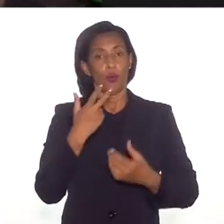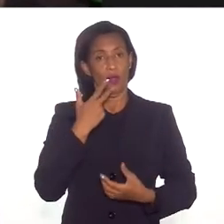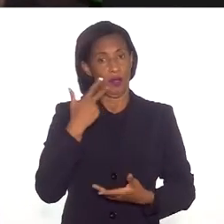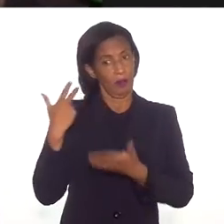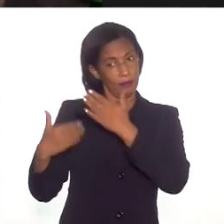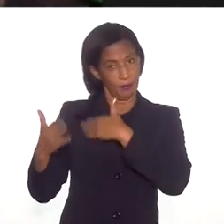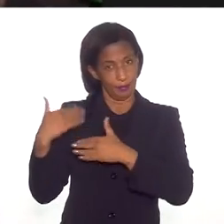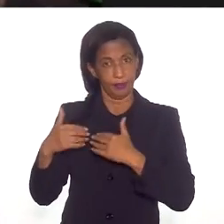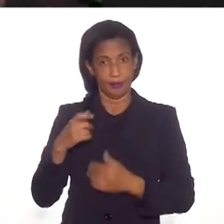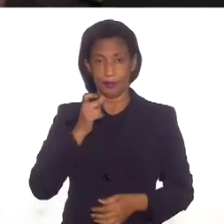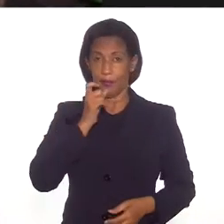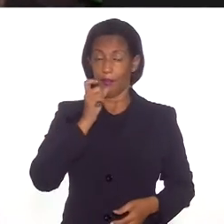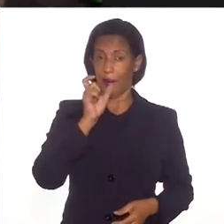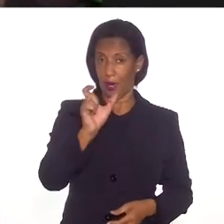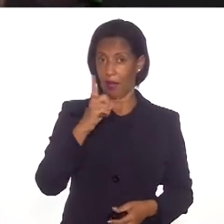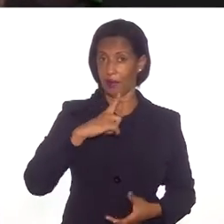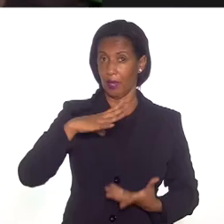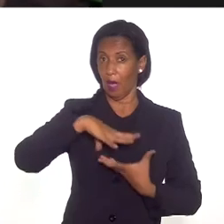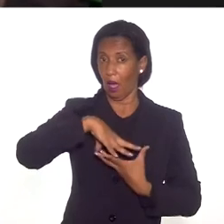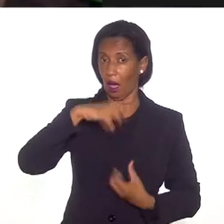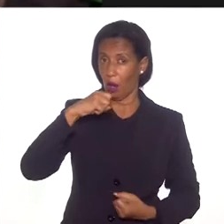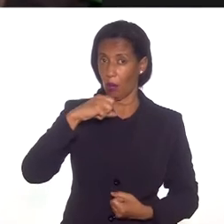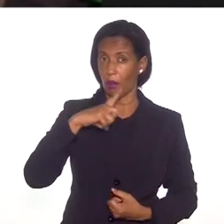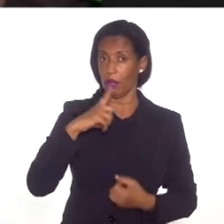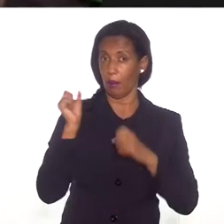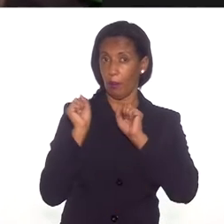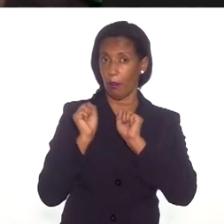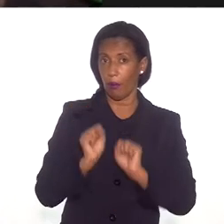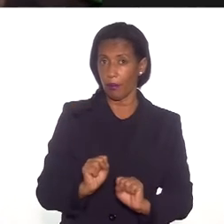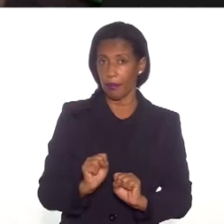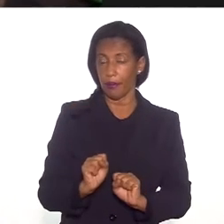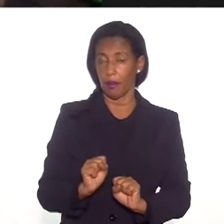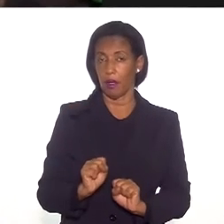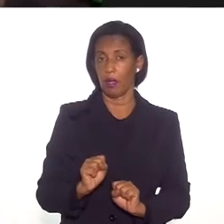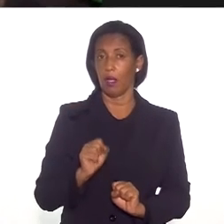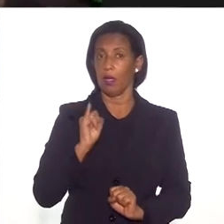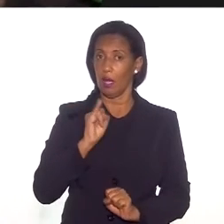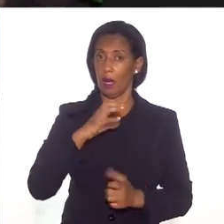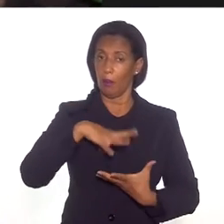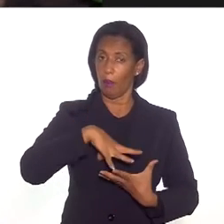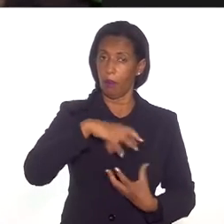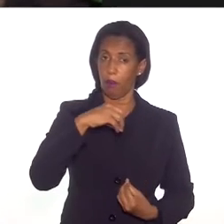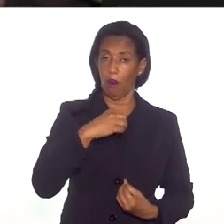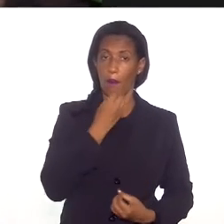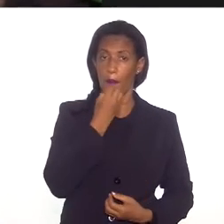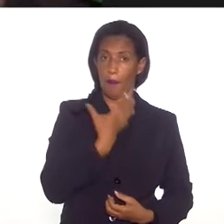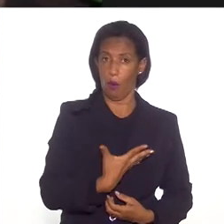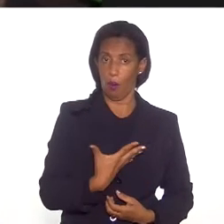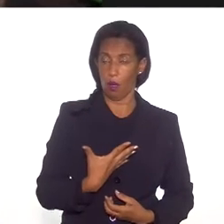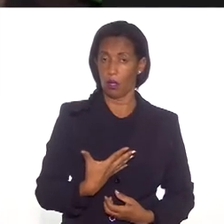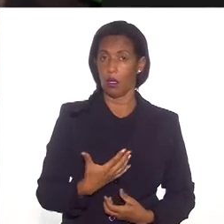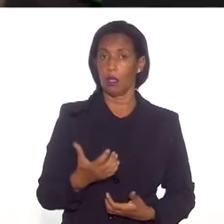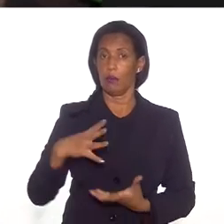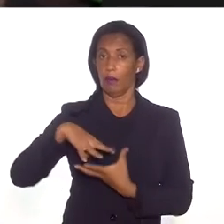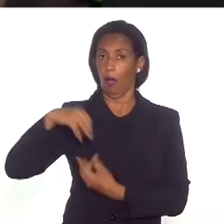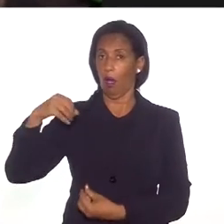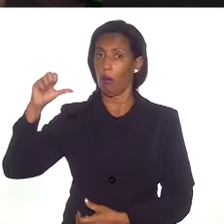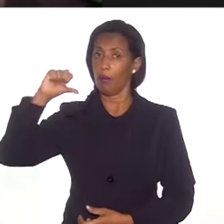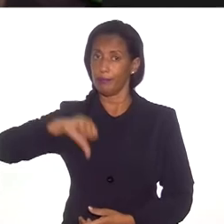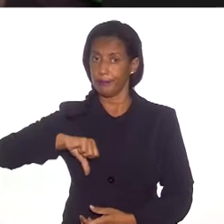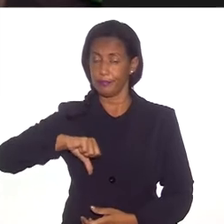poderosa, a palavra tem alma, e pode ser uma alma positiva e uma alma negativa.